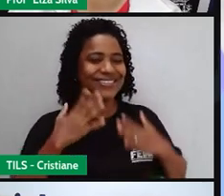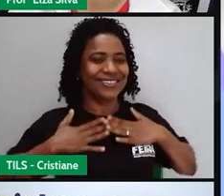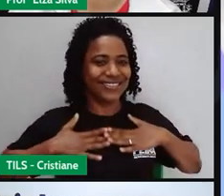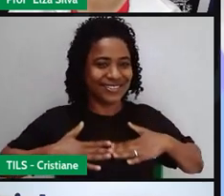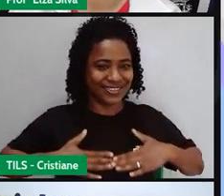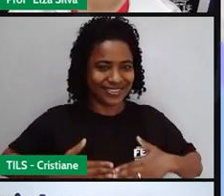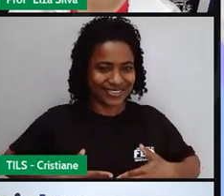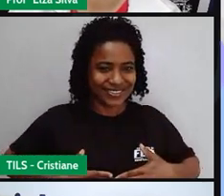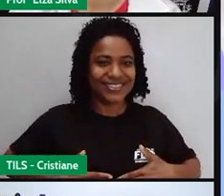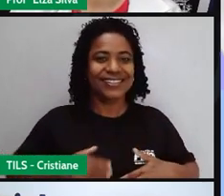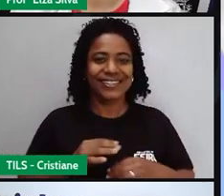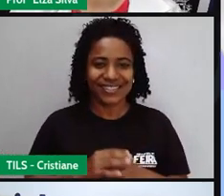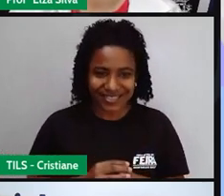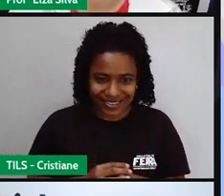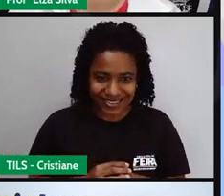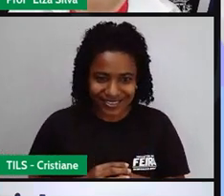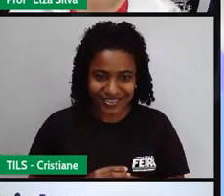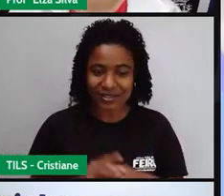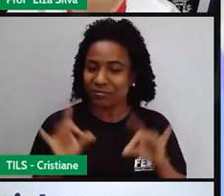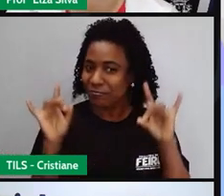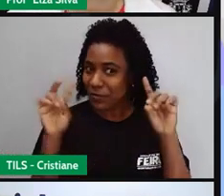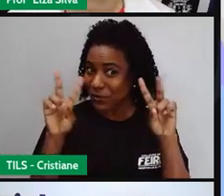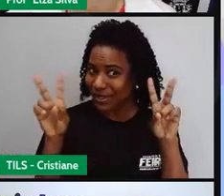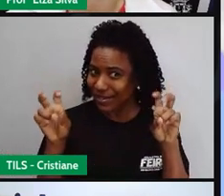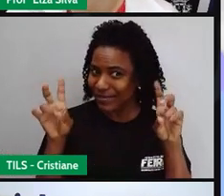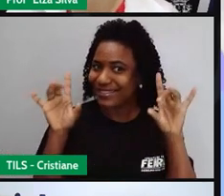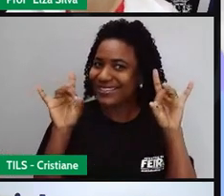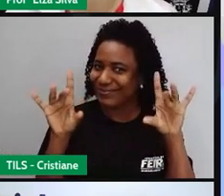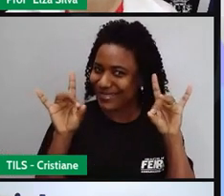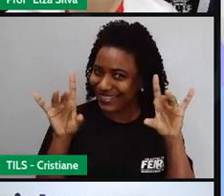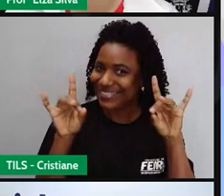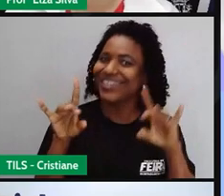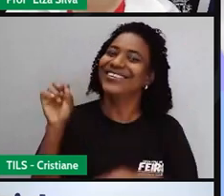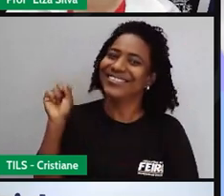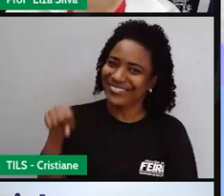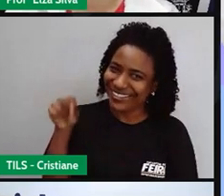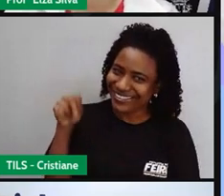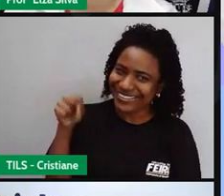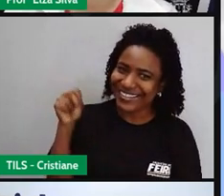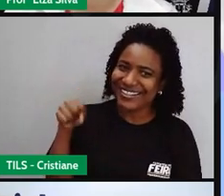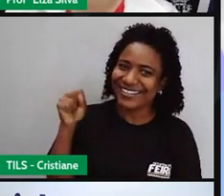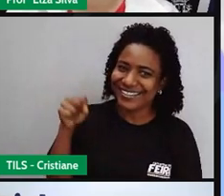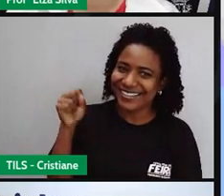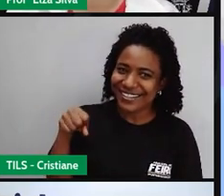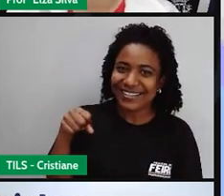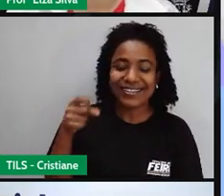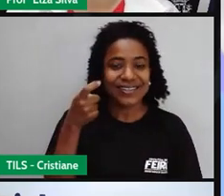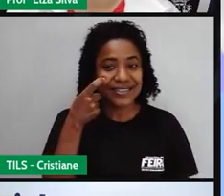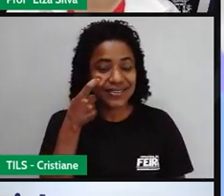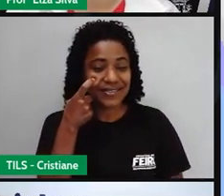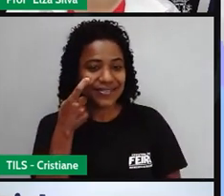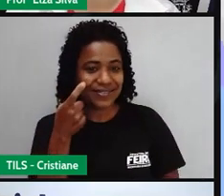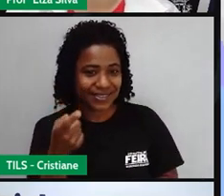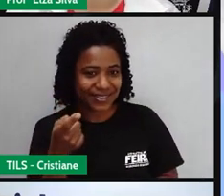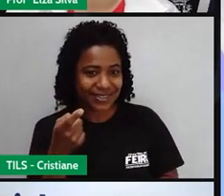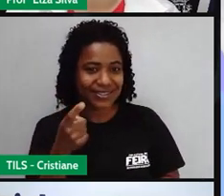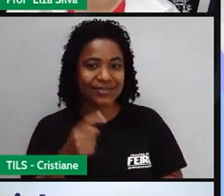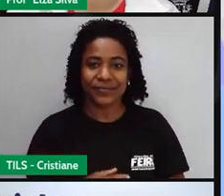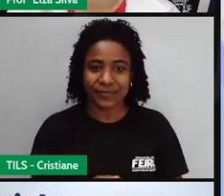E tem um tema especial hoje. A gente tem que tirar a usar atrás de mim. Vocês podem ver também as